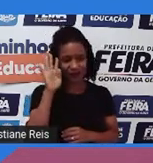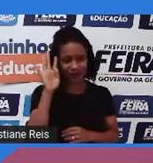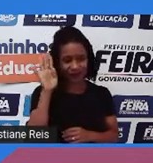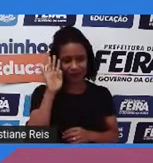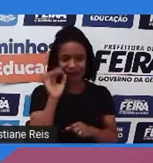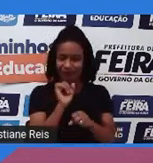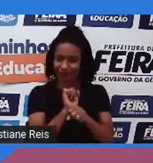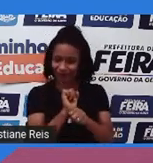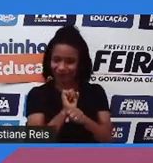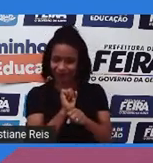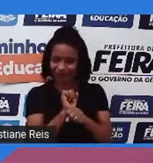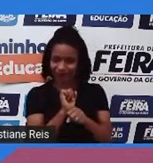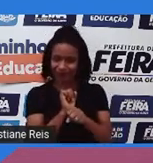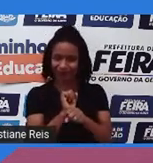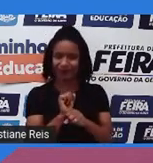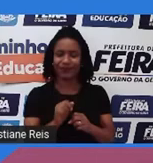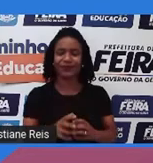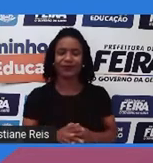a moment, please.